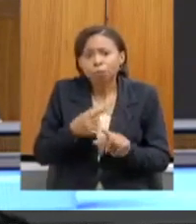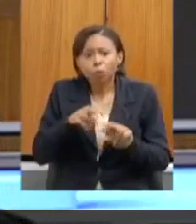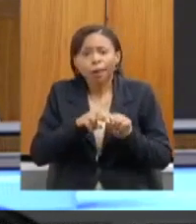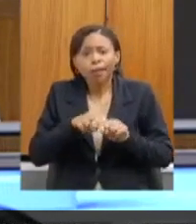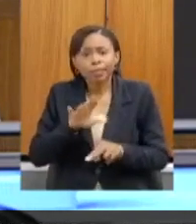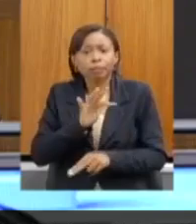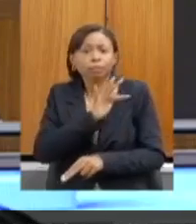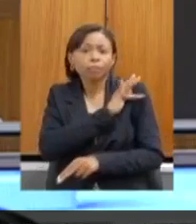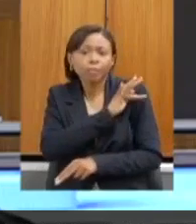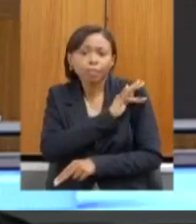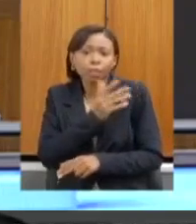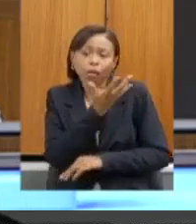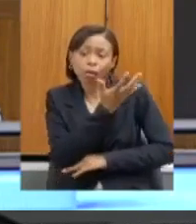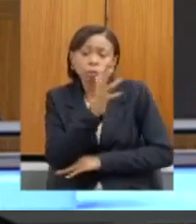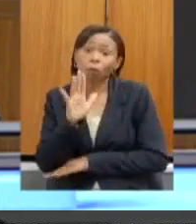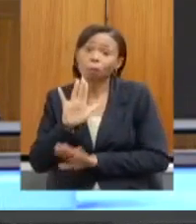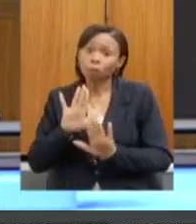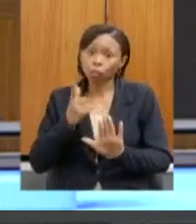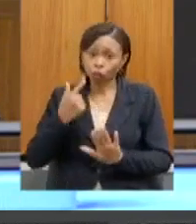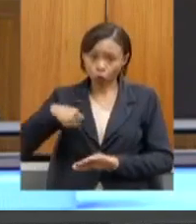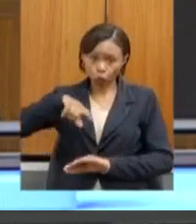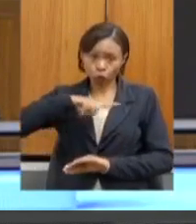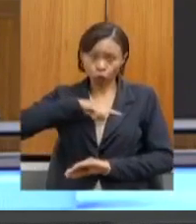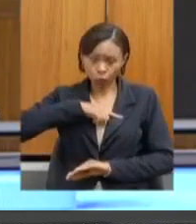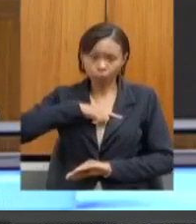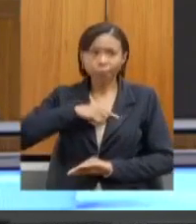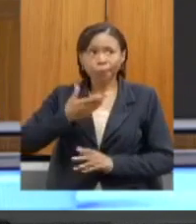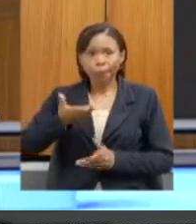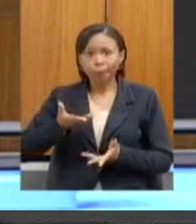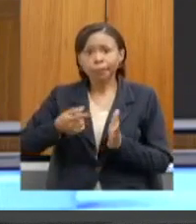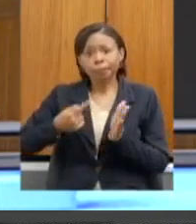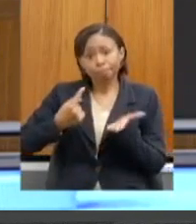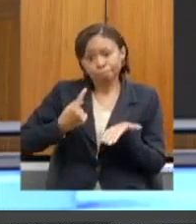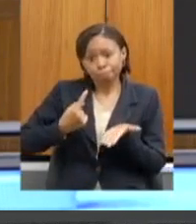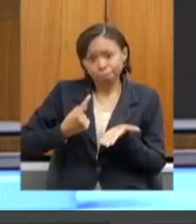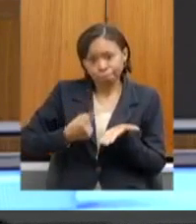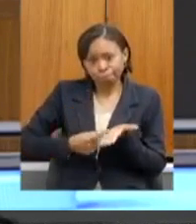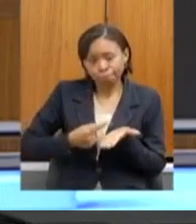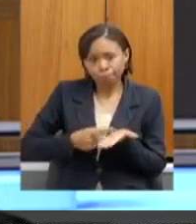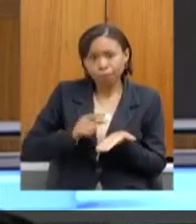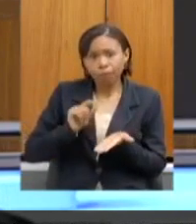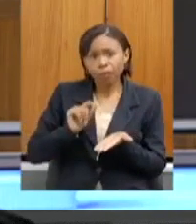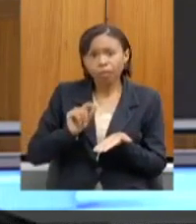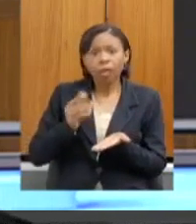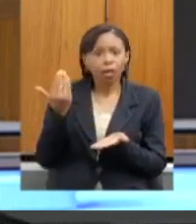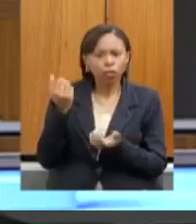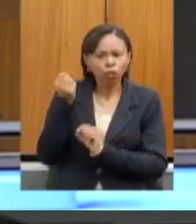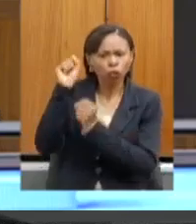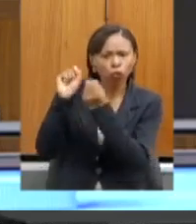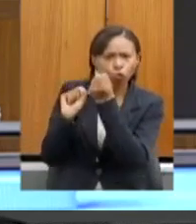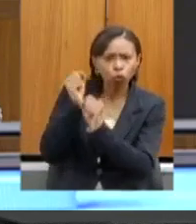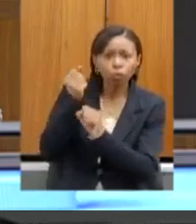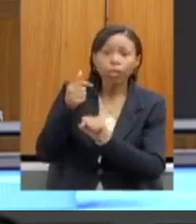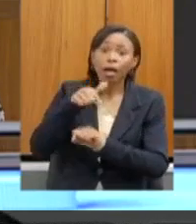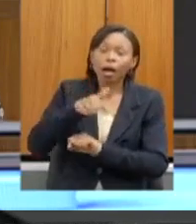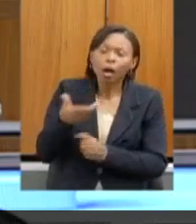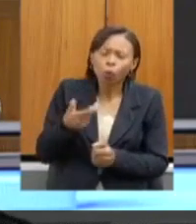temos desenvolvido com êxito na indústria e começamos agora recentemente na agricultura, com